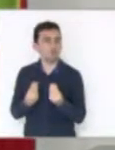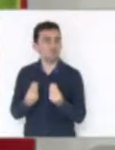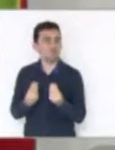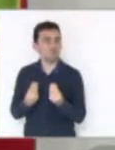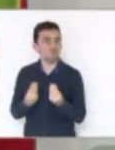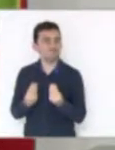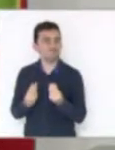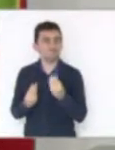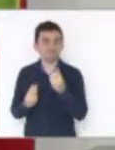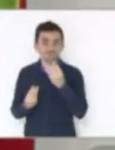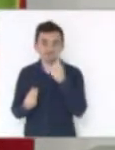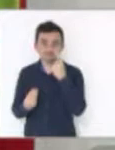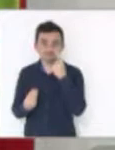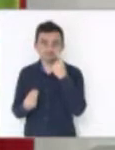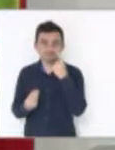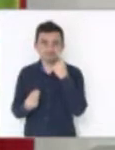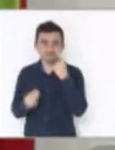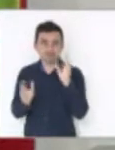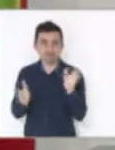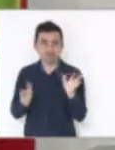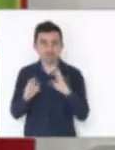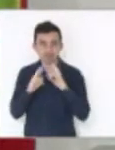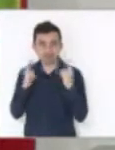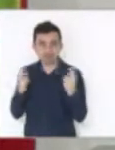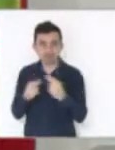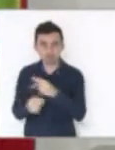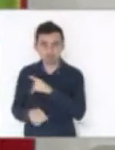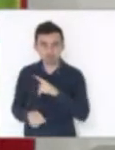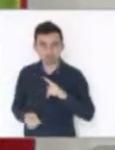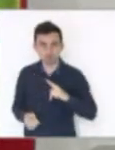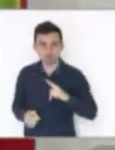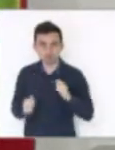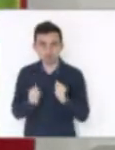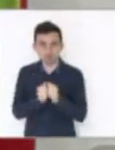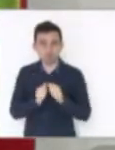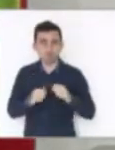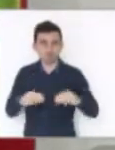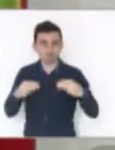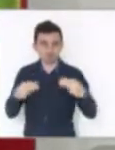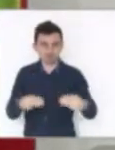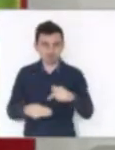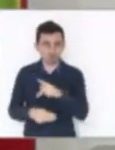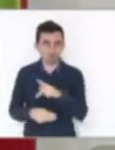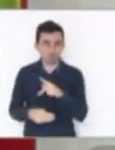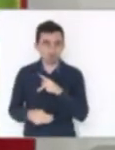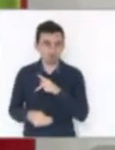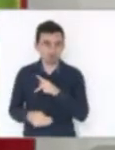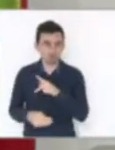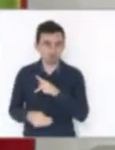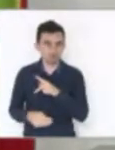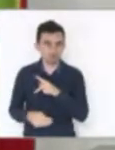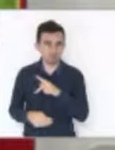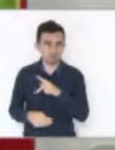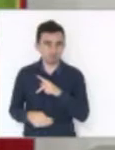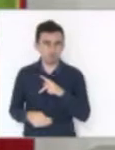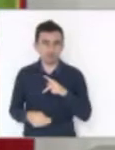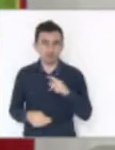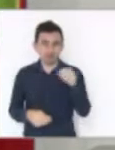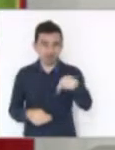Informalmente, principalmente em uma audiência pública recente onde estava o Ministério Público, só o rombo